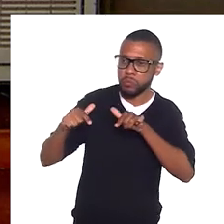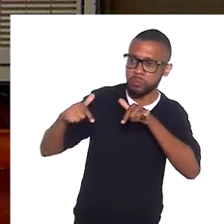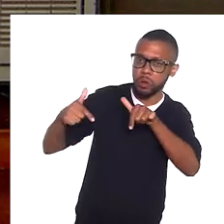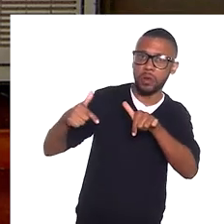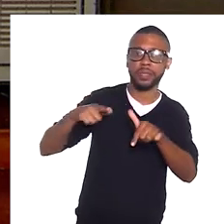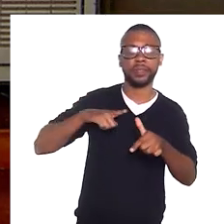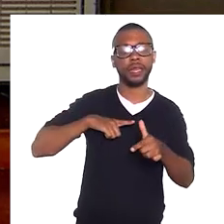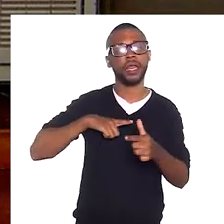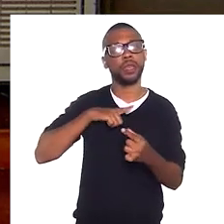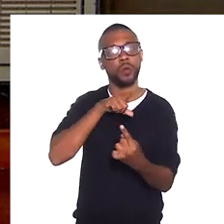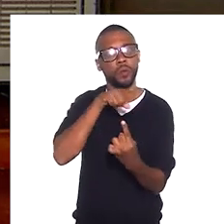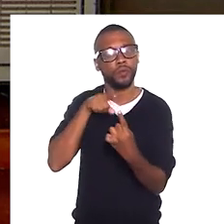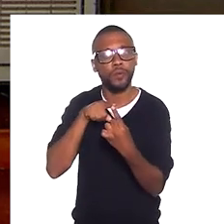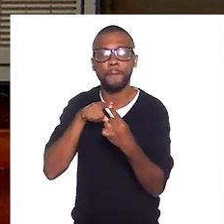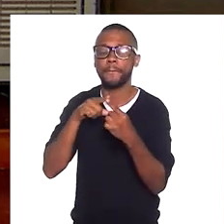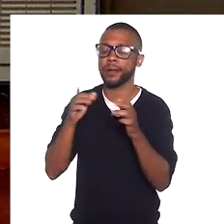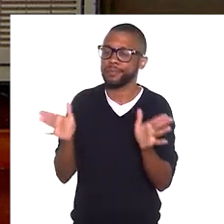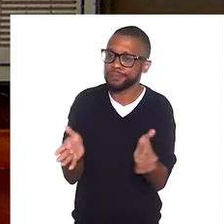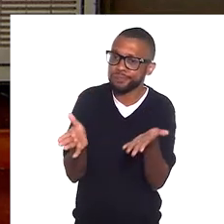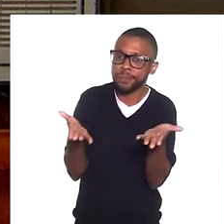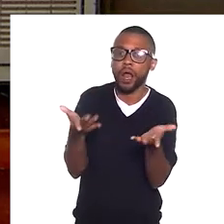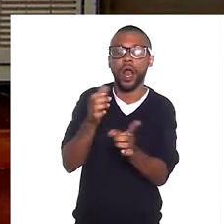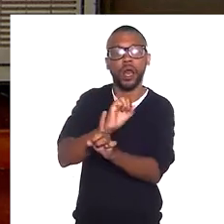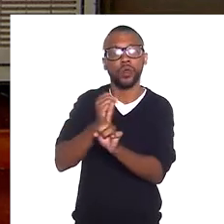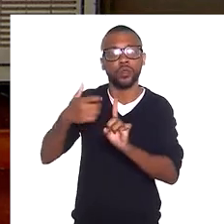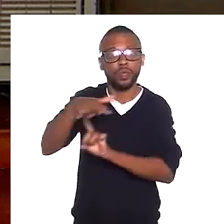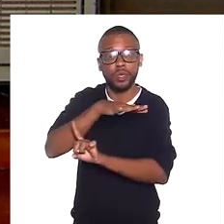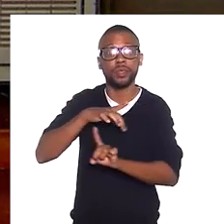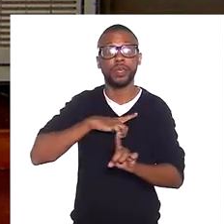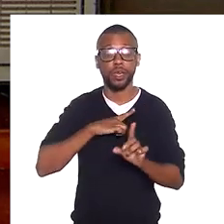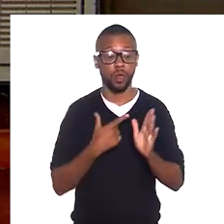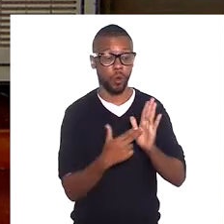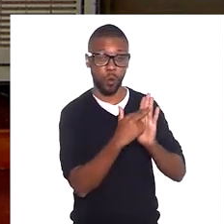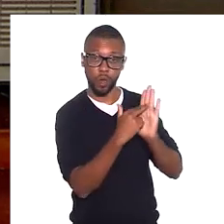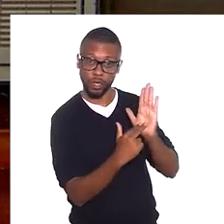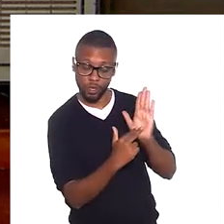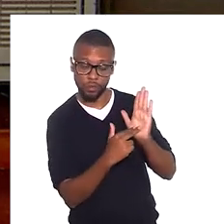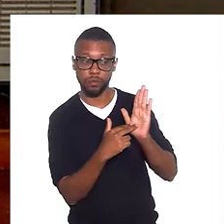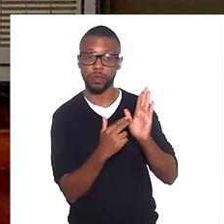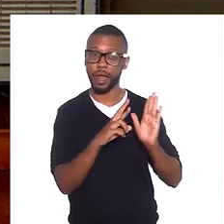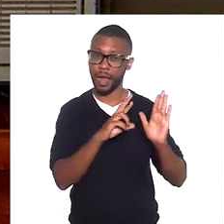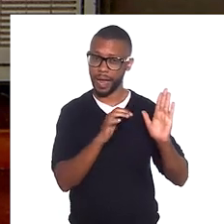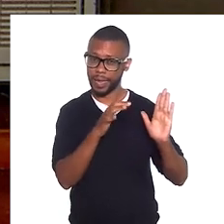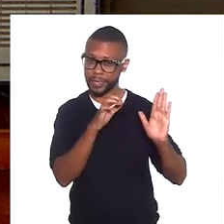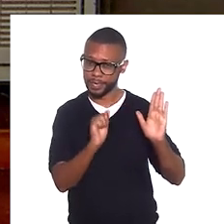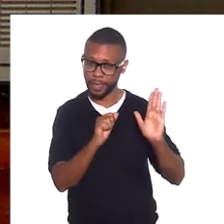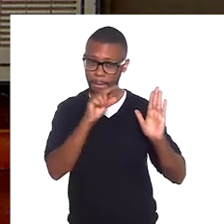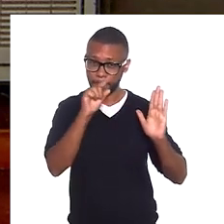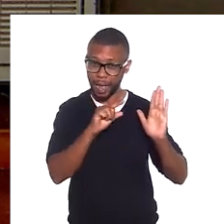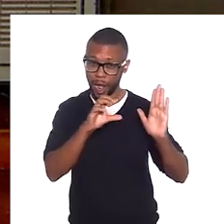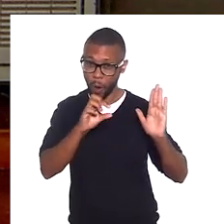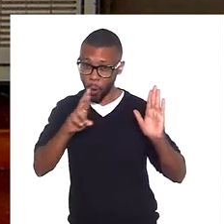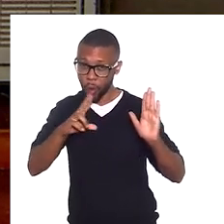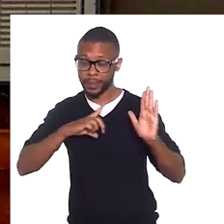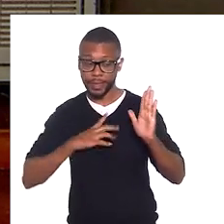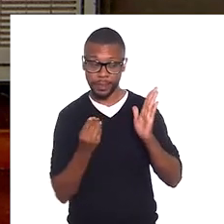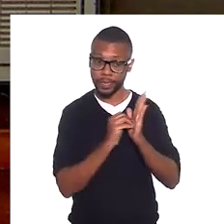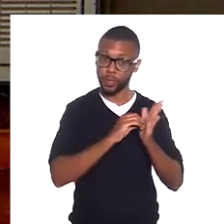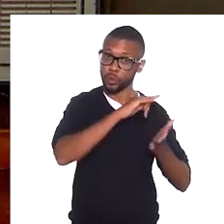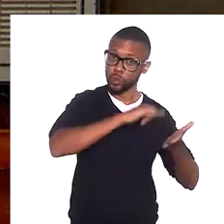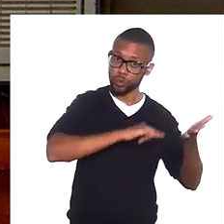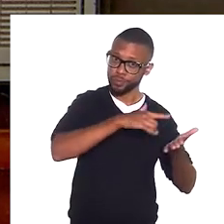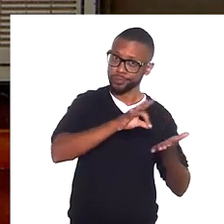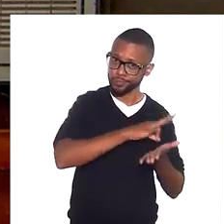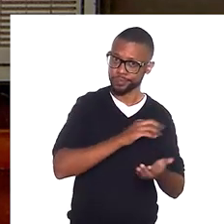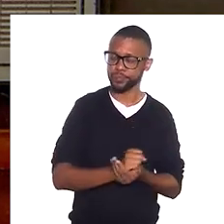para sensibilizar a população e o próprio governo para que o quesito raça-cor esteja presente em todos os cadastros do Serviço de Saúde. Qual